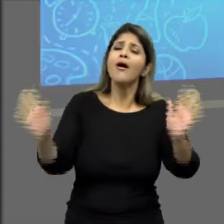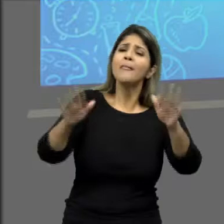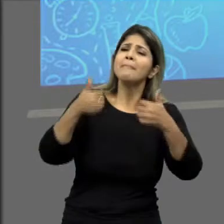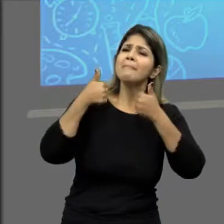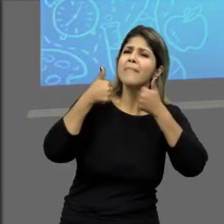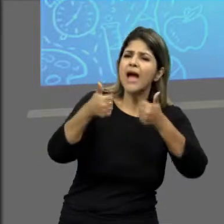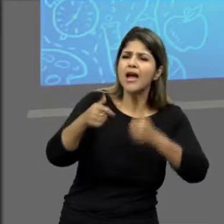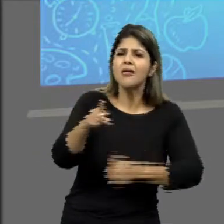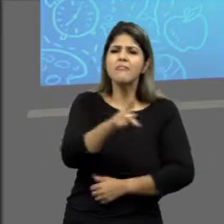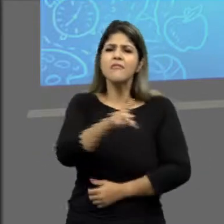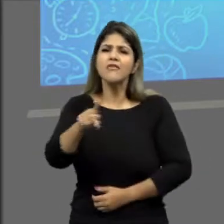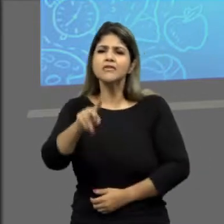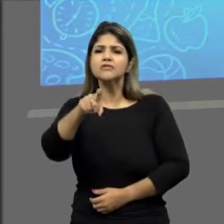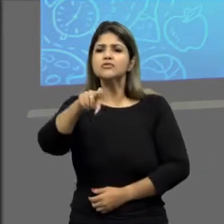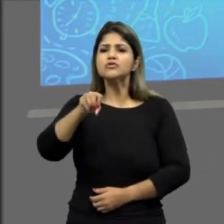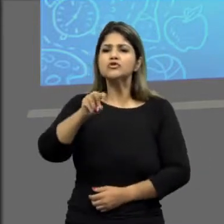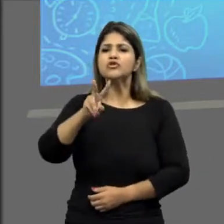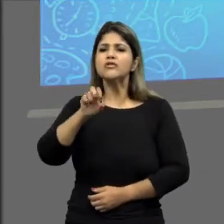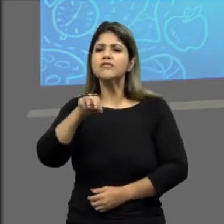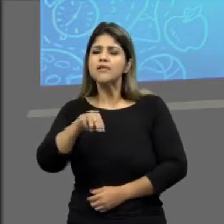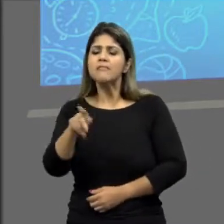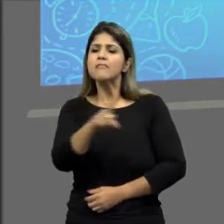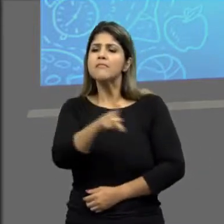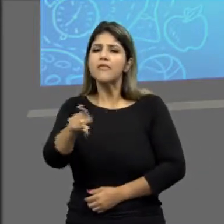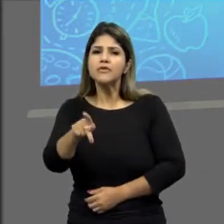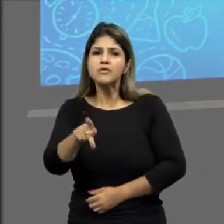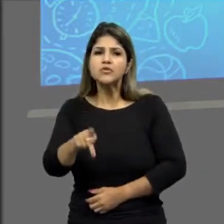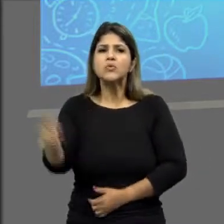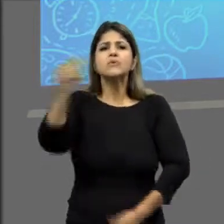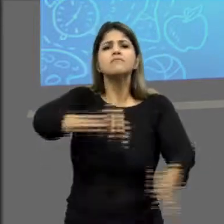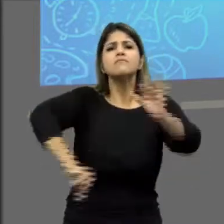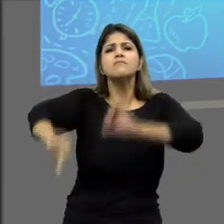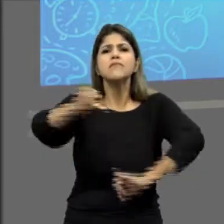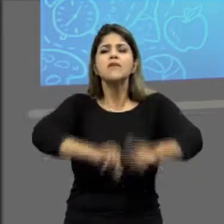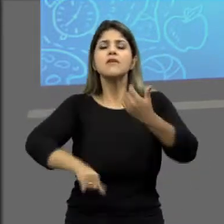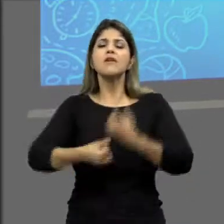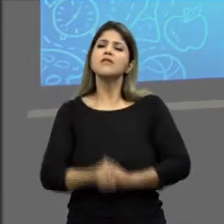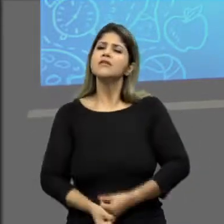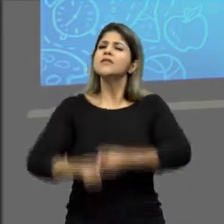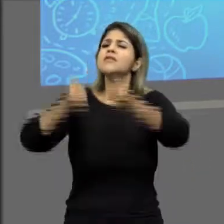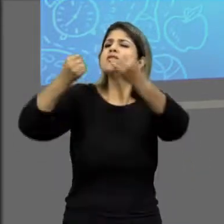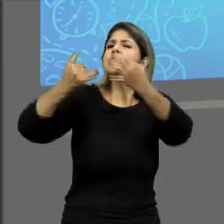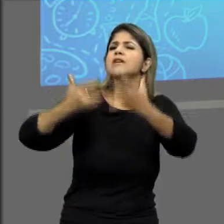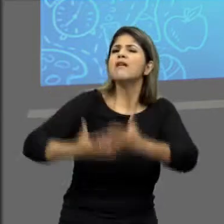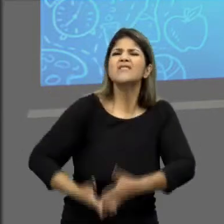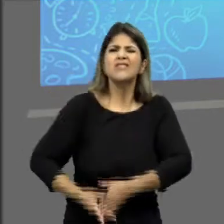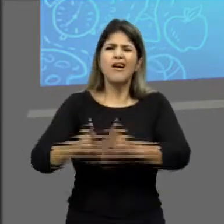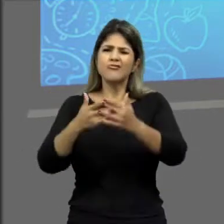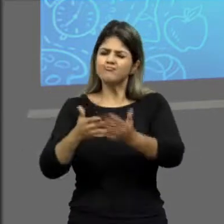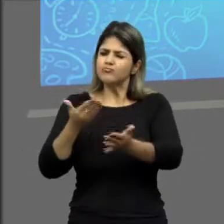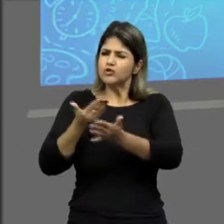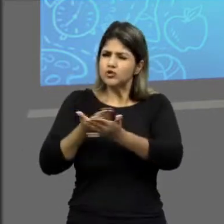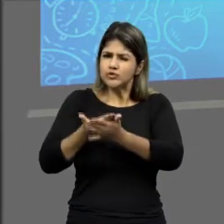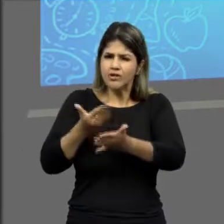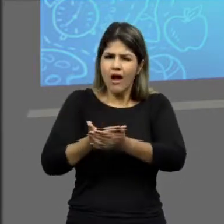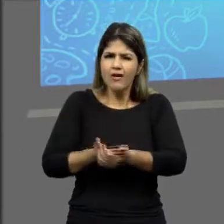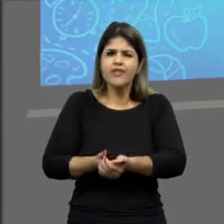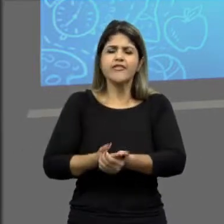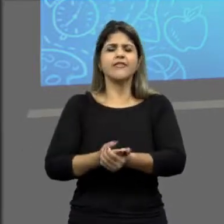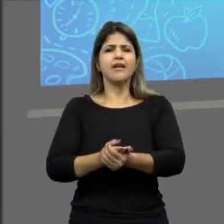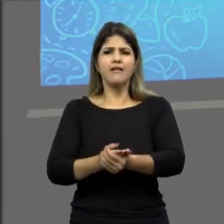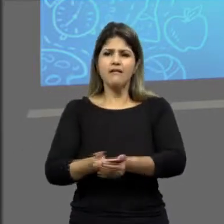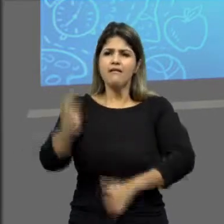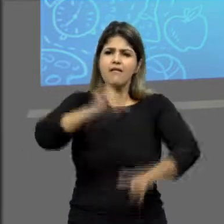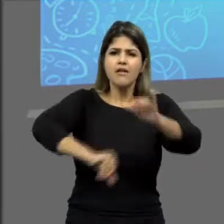Fala, galera, beleza? Eu sou professor Chóven, professor de Química e hoje estou aqui pra falar pra vocês um pouquinho sobre algo que cai bastante no